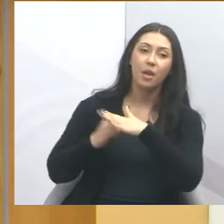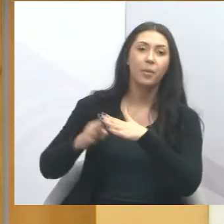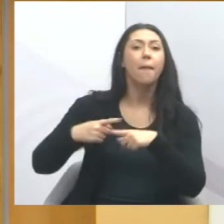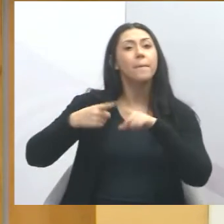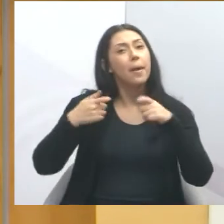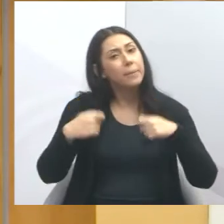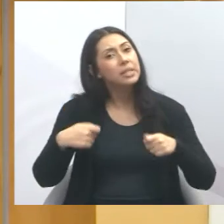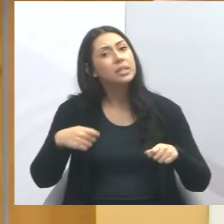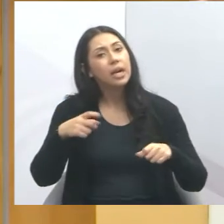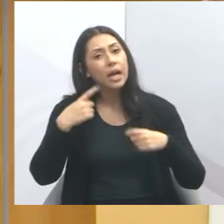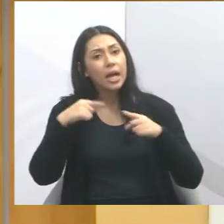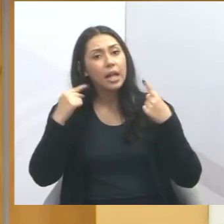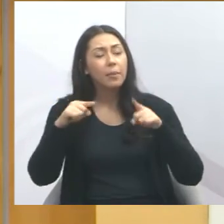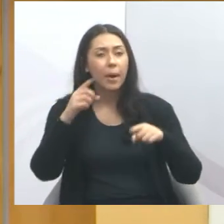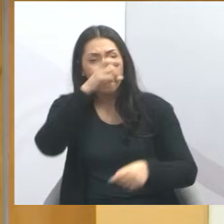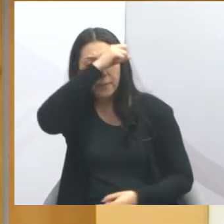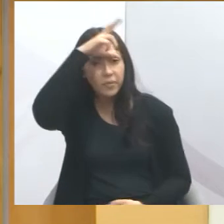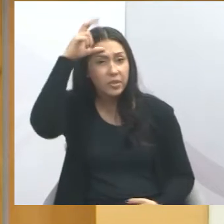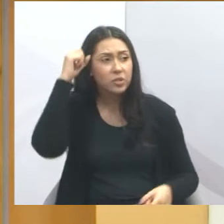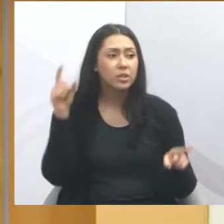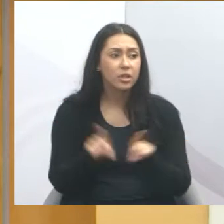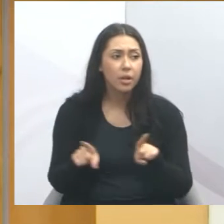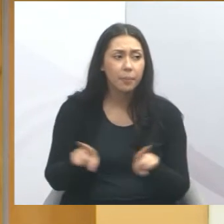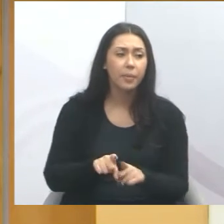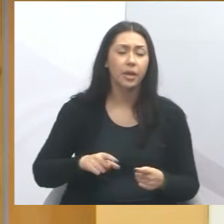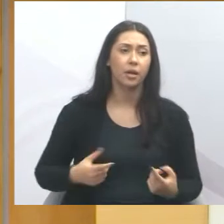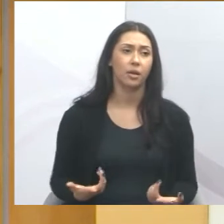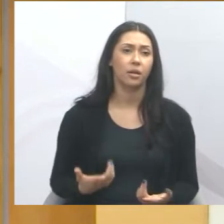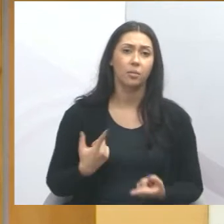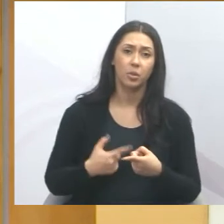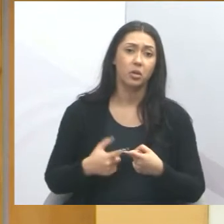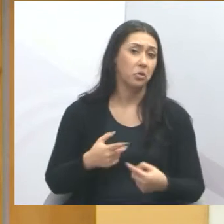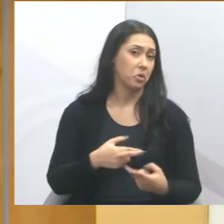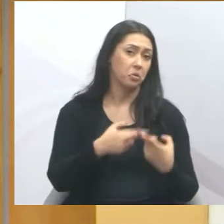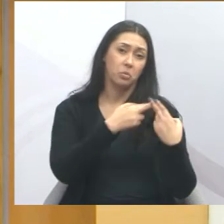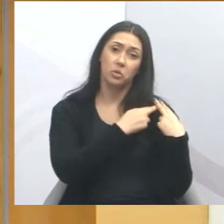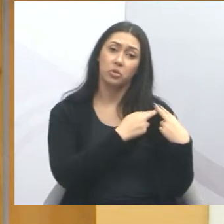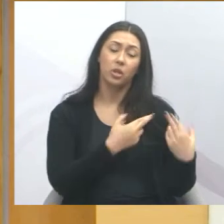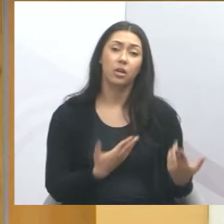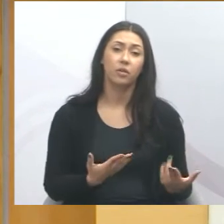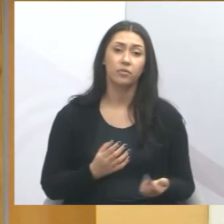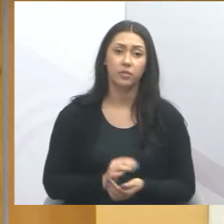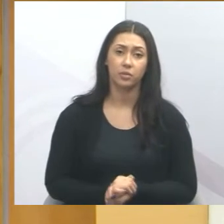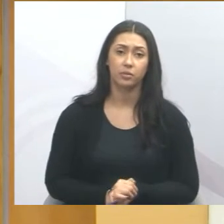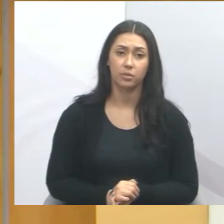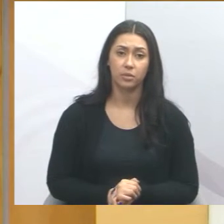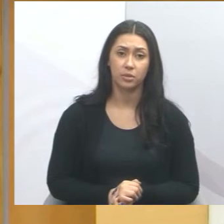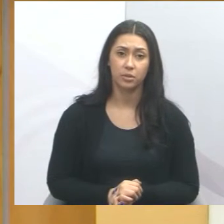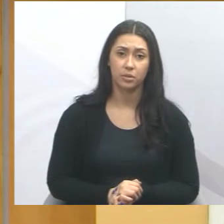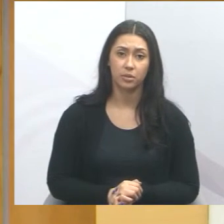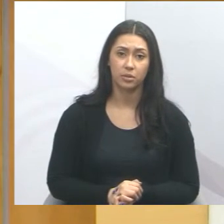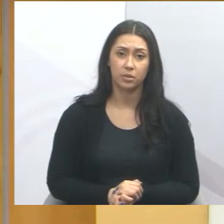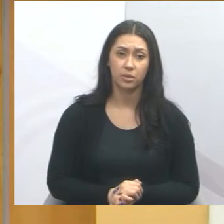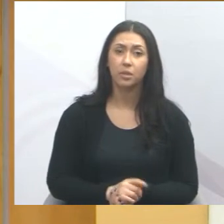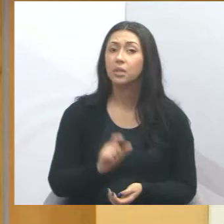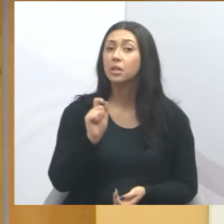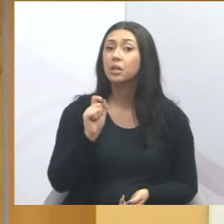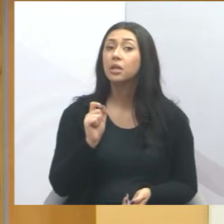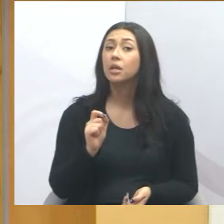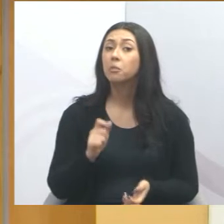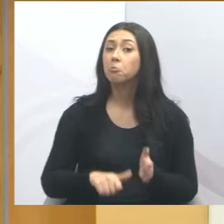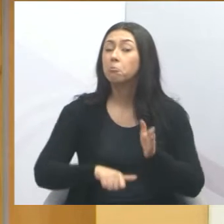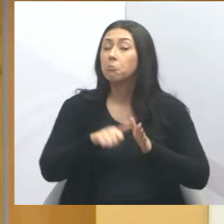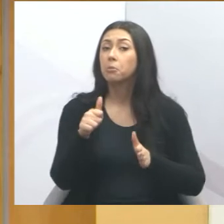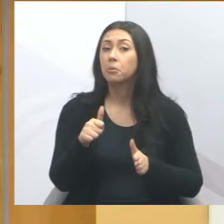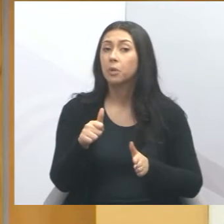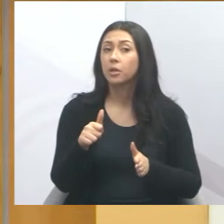mas tem que reclamar mais ainda de quem é o responsável pela política de transporte público no município de Jacareí, quem em primeiro